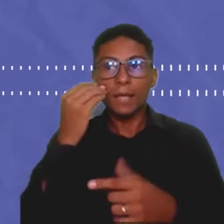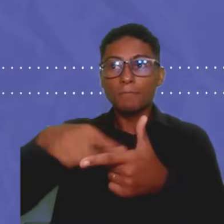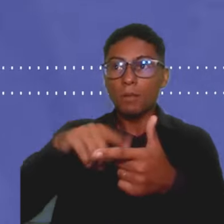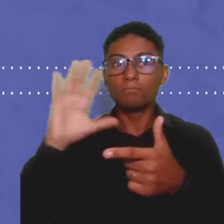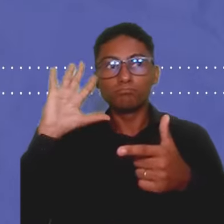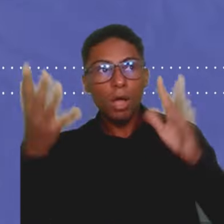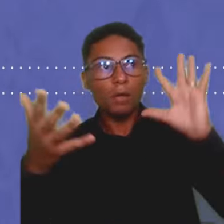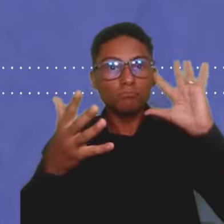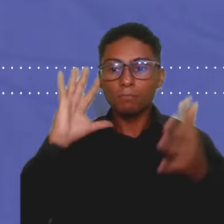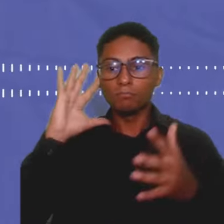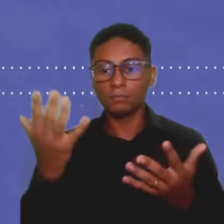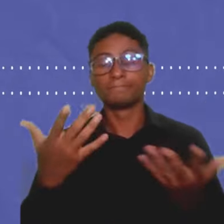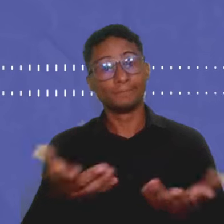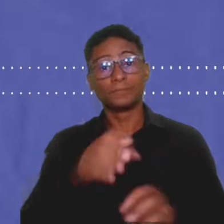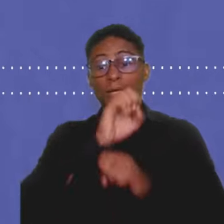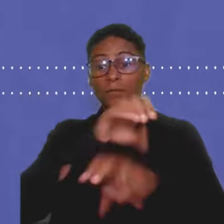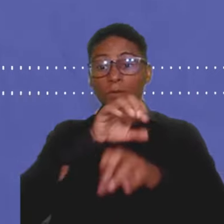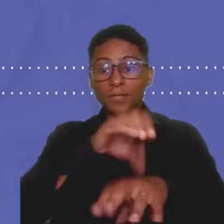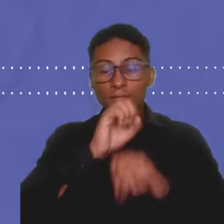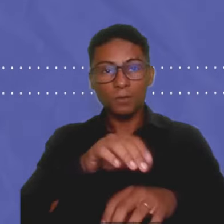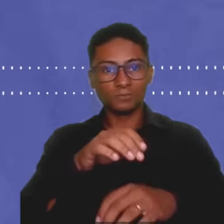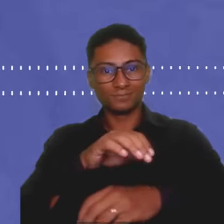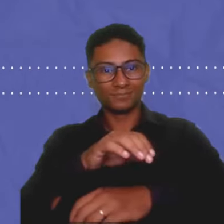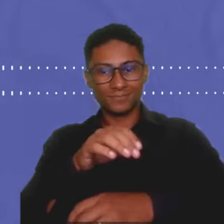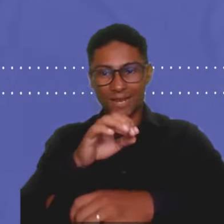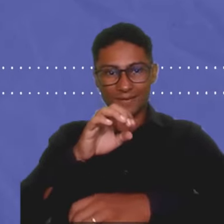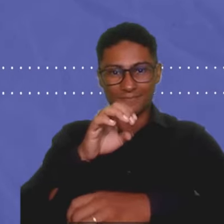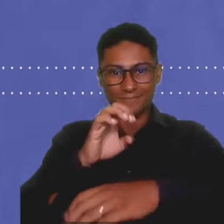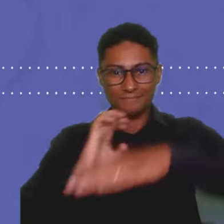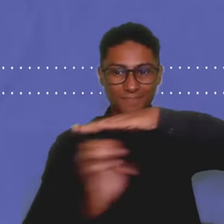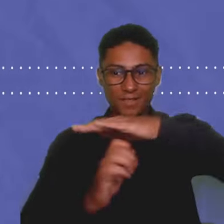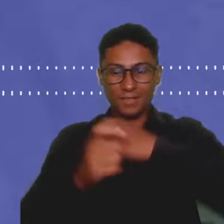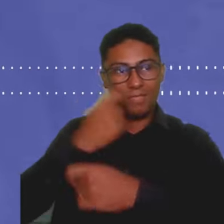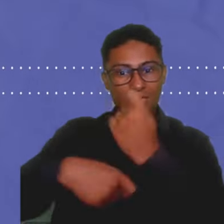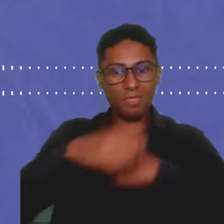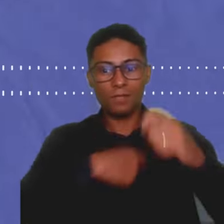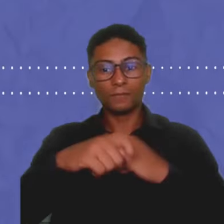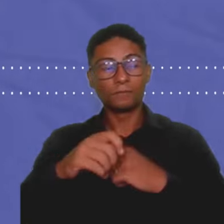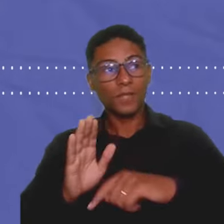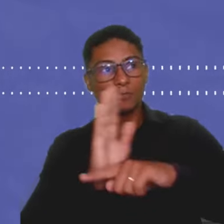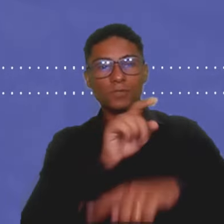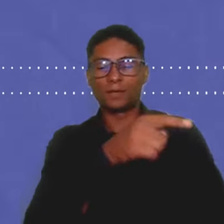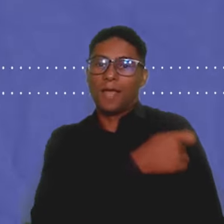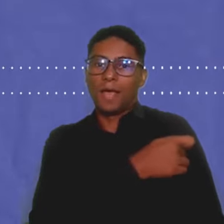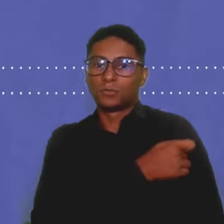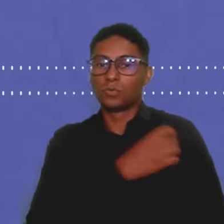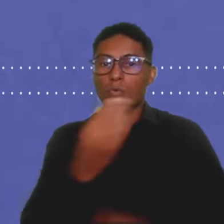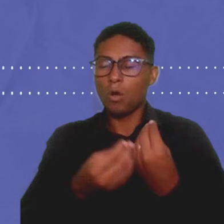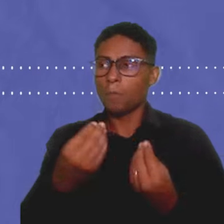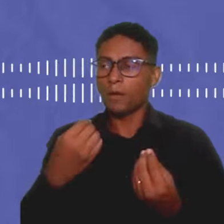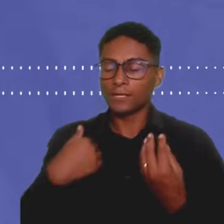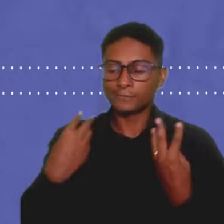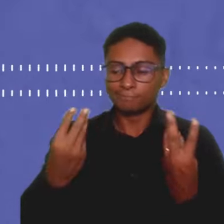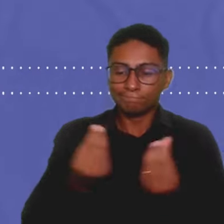problemas. Então, a educação empreendedora do Sebrae, ela tem a premissa de sensibilizar os estudantes, professores, gestores